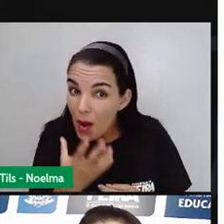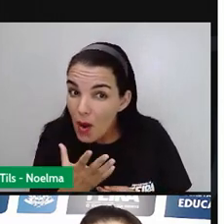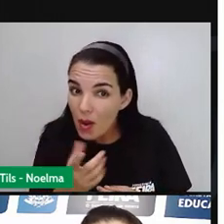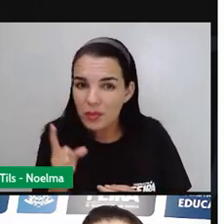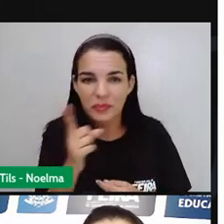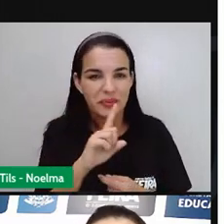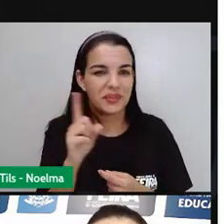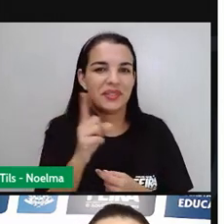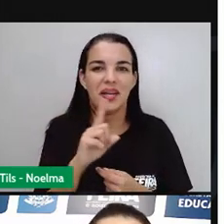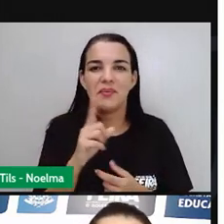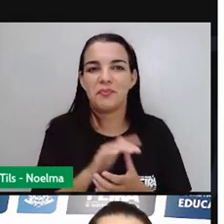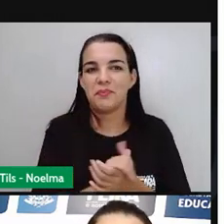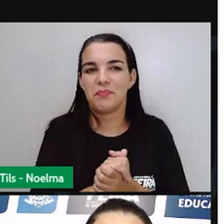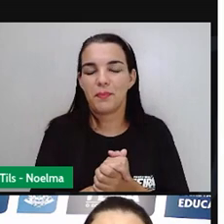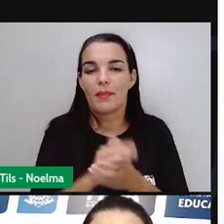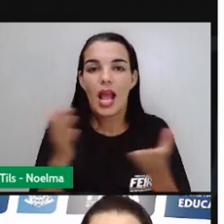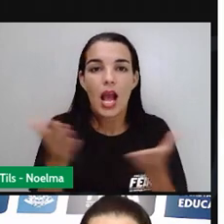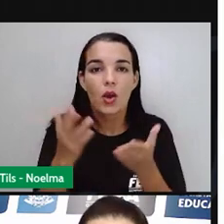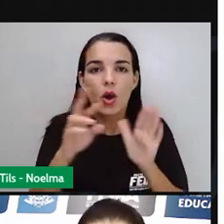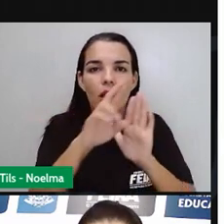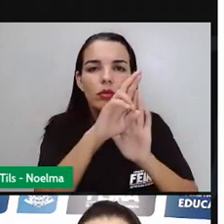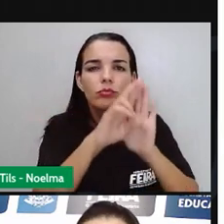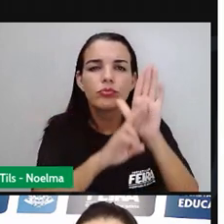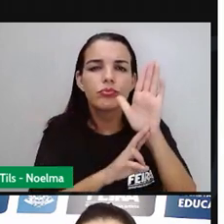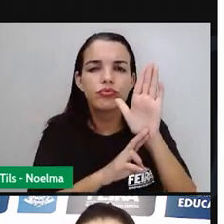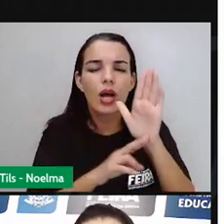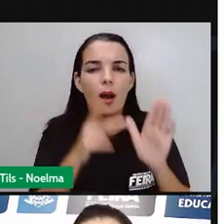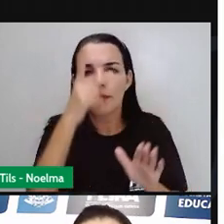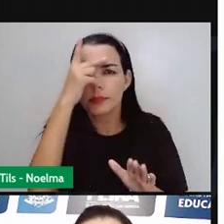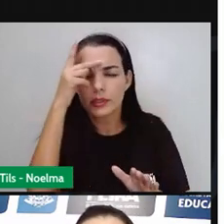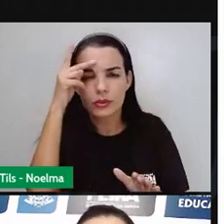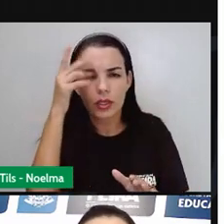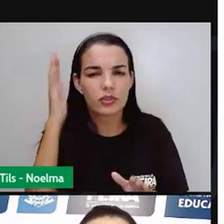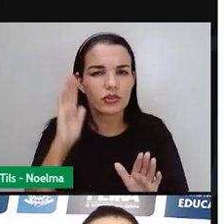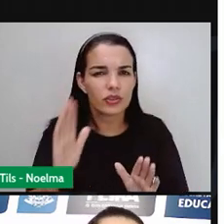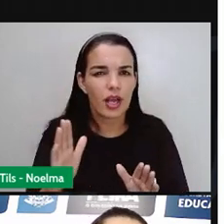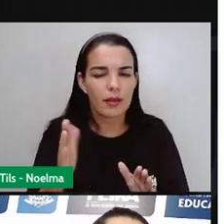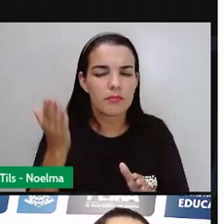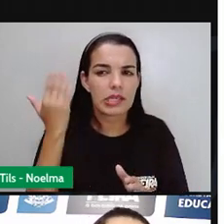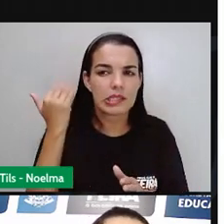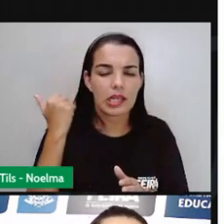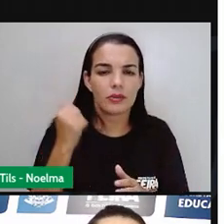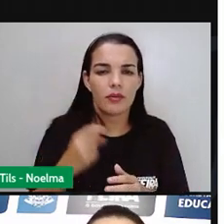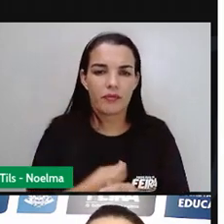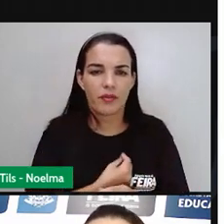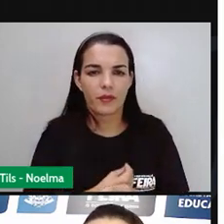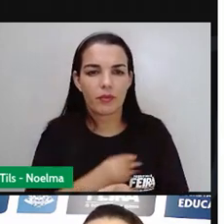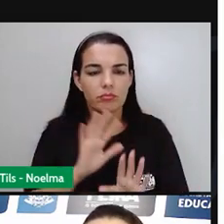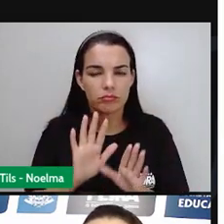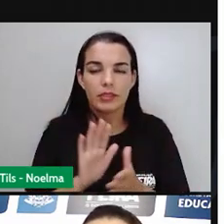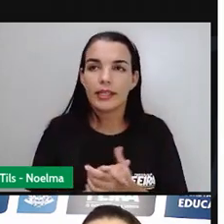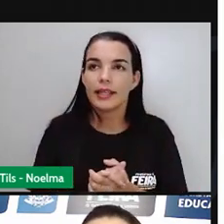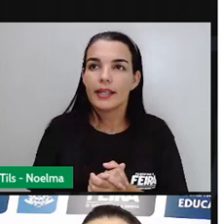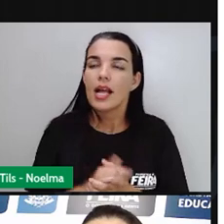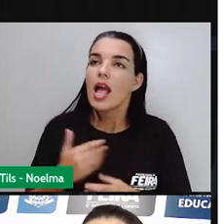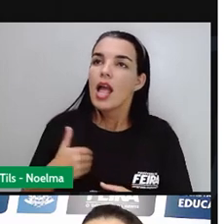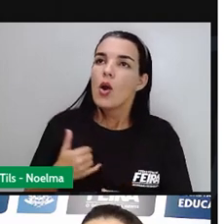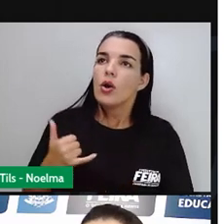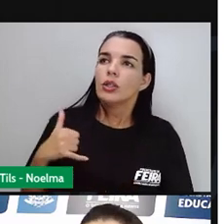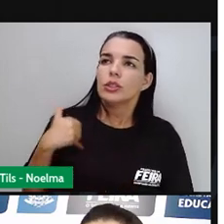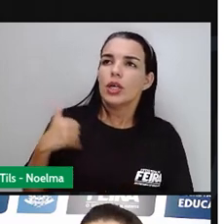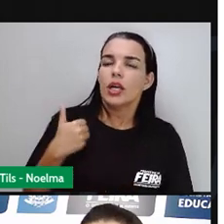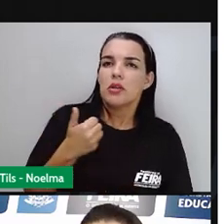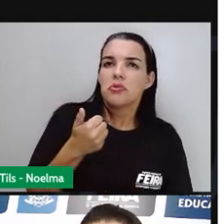Diante disso. Nós temos aqui um relato de um imigrante. Olha só. Eu tinha 12 anos quando